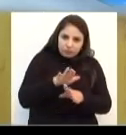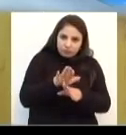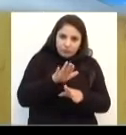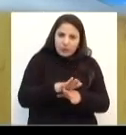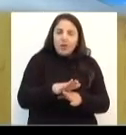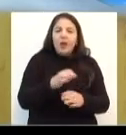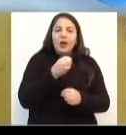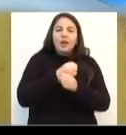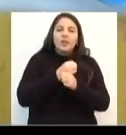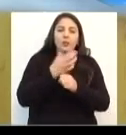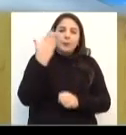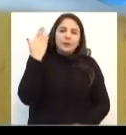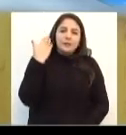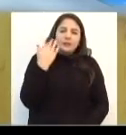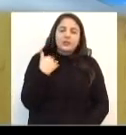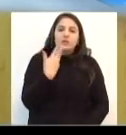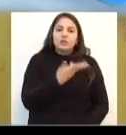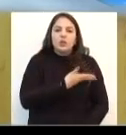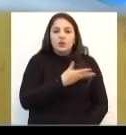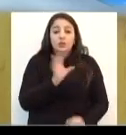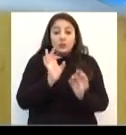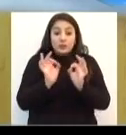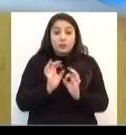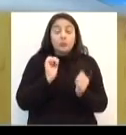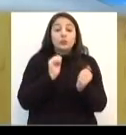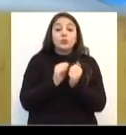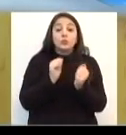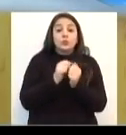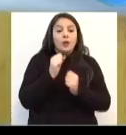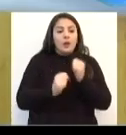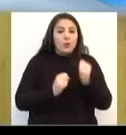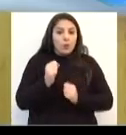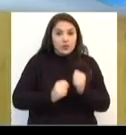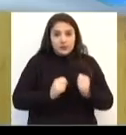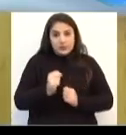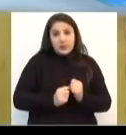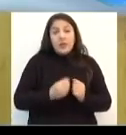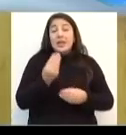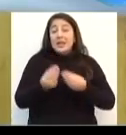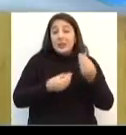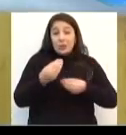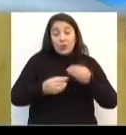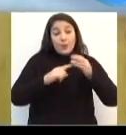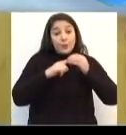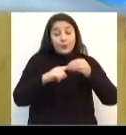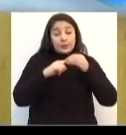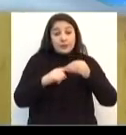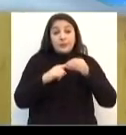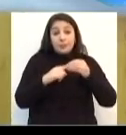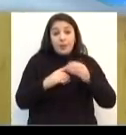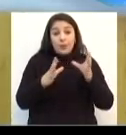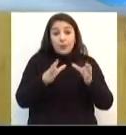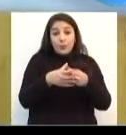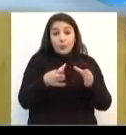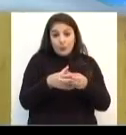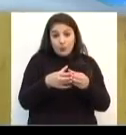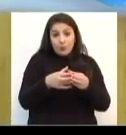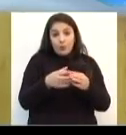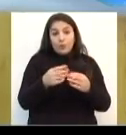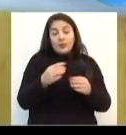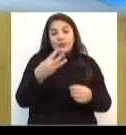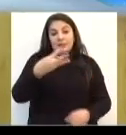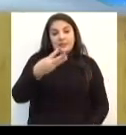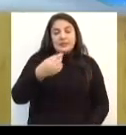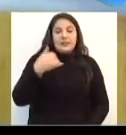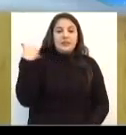ano passado, mas a gente acabou realizando ela junto com a corrida. E como o público principal que compareceu foi o público da